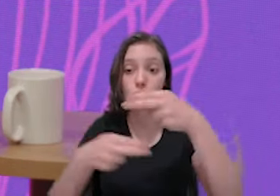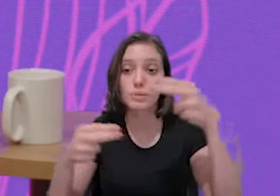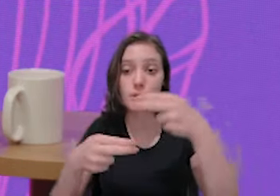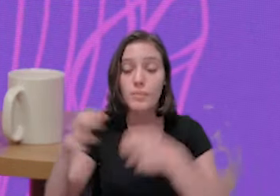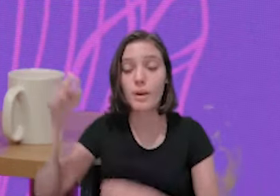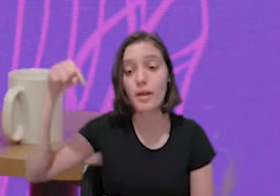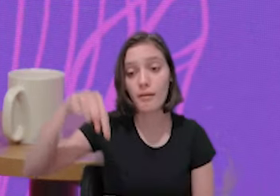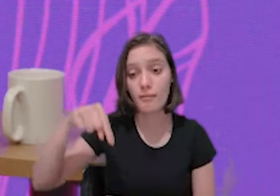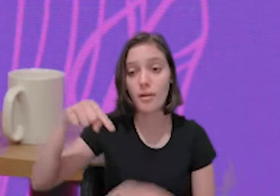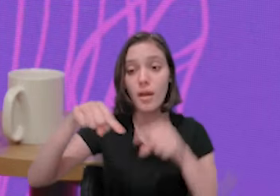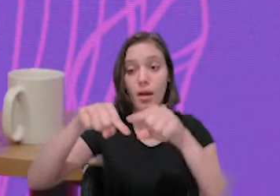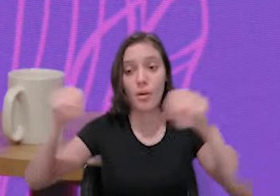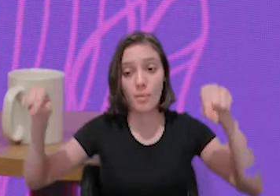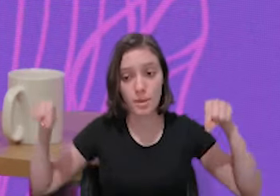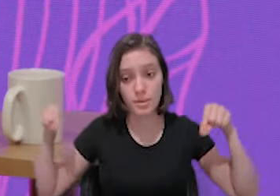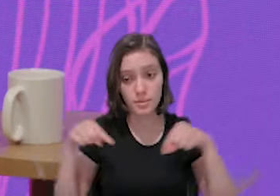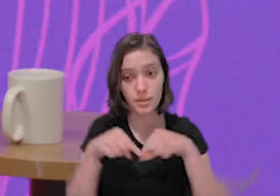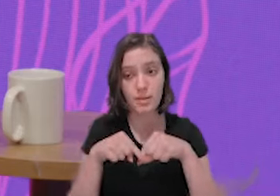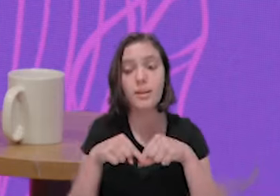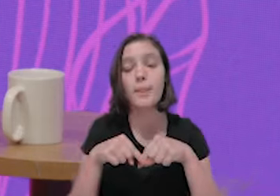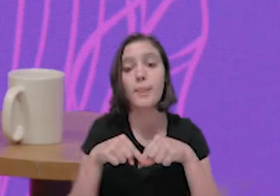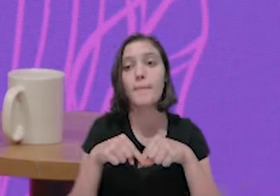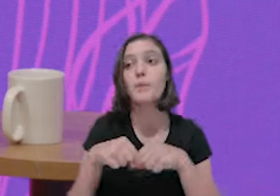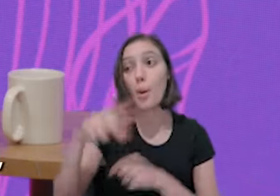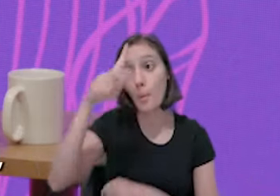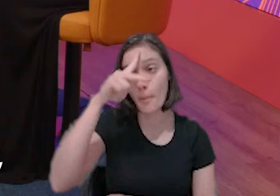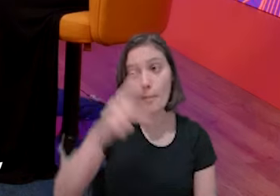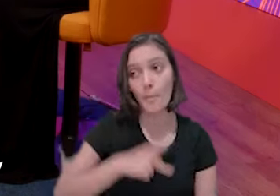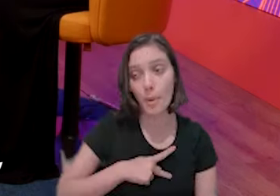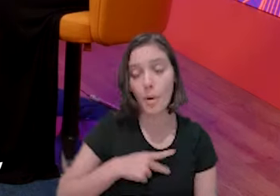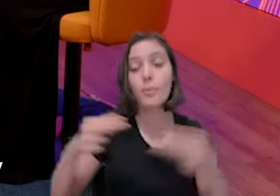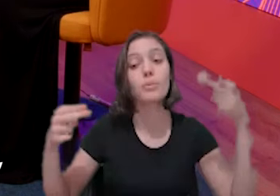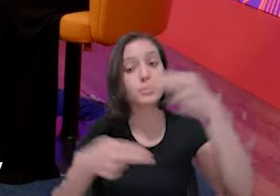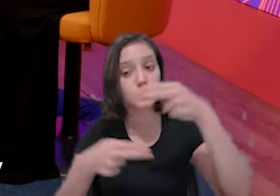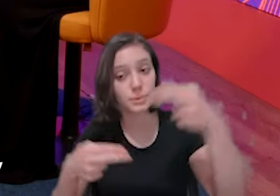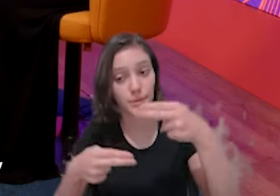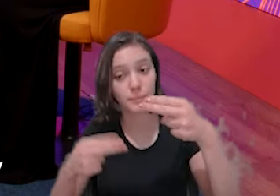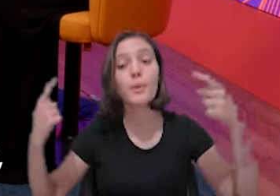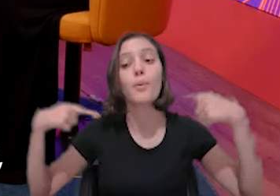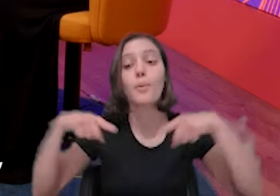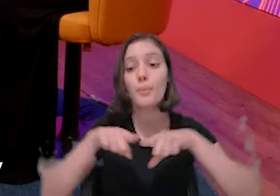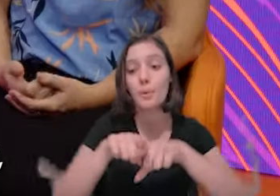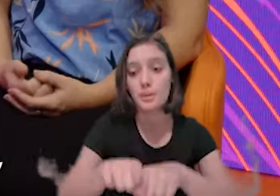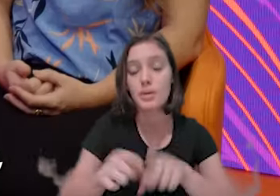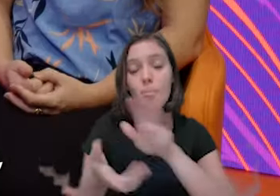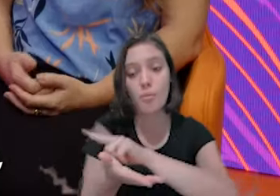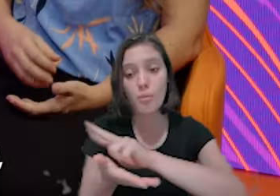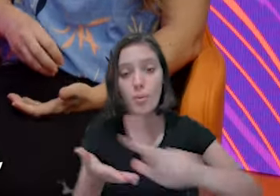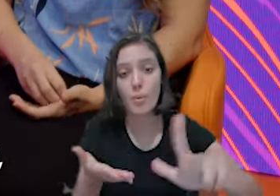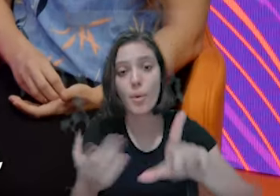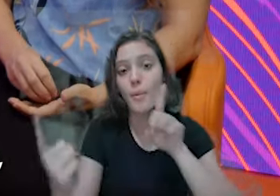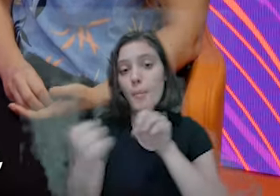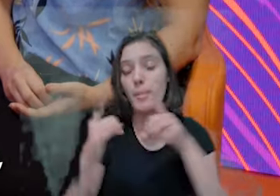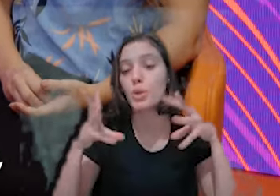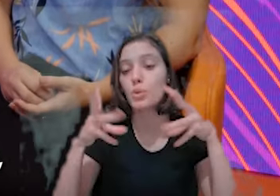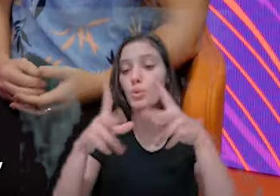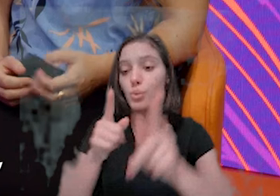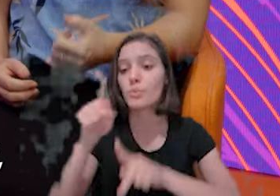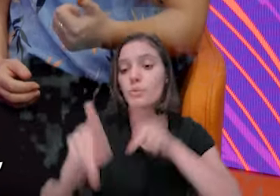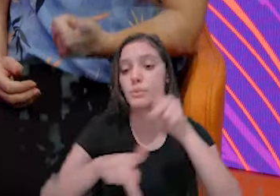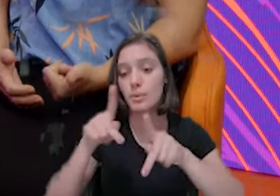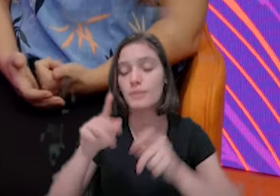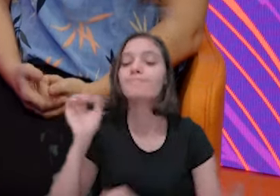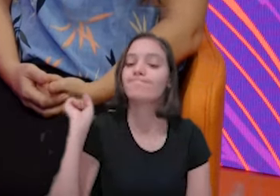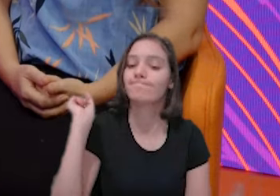Com parceiros para atender toda essa população. Exatamente. Os principais serviços que a gente faz no posto do Sebrae aqui